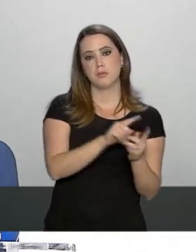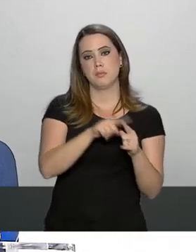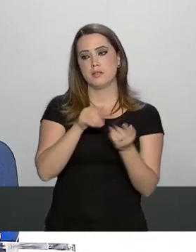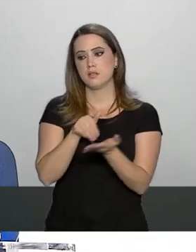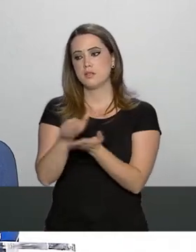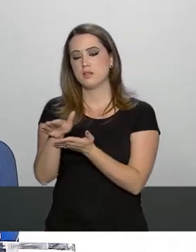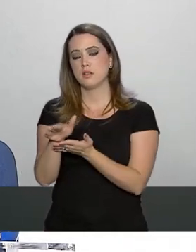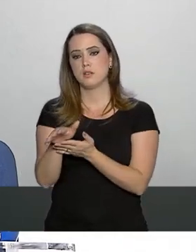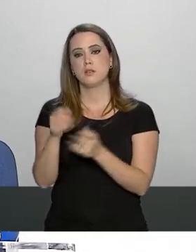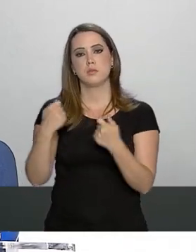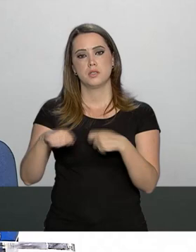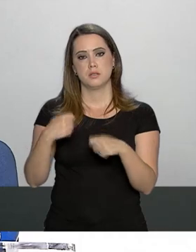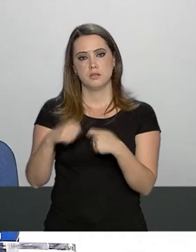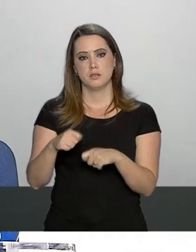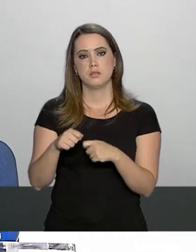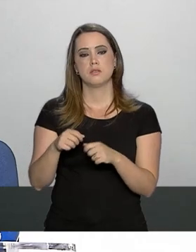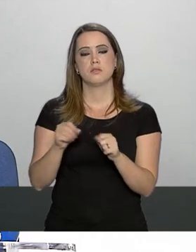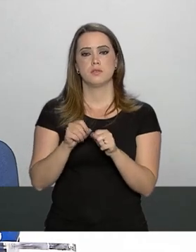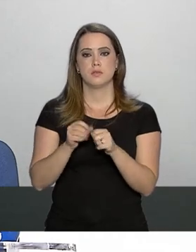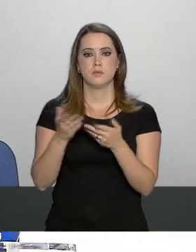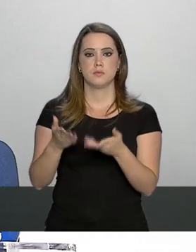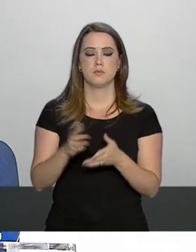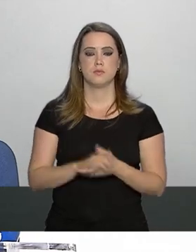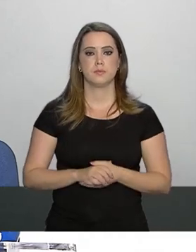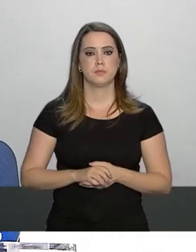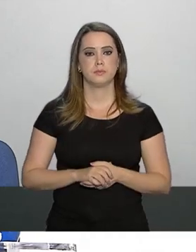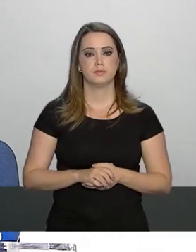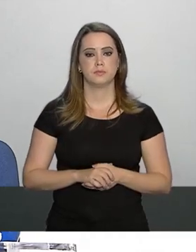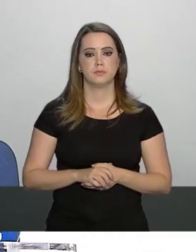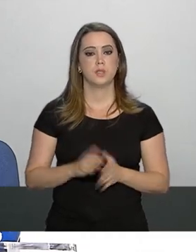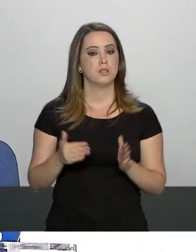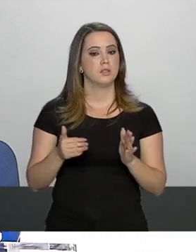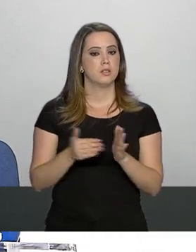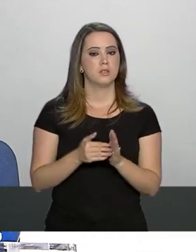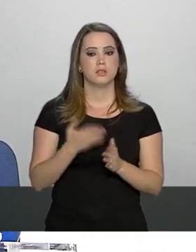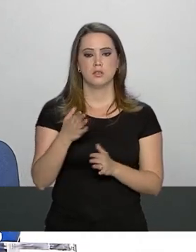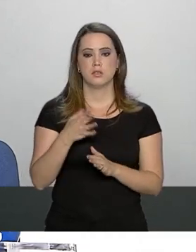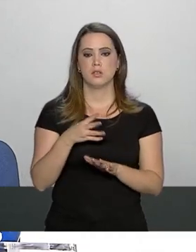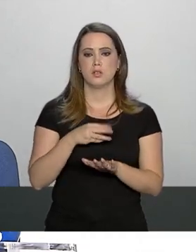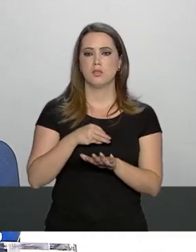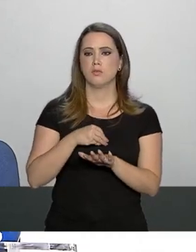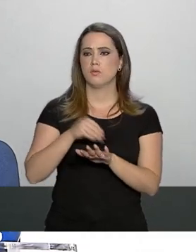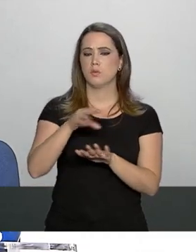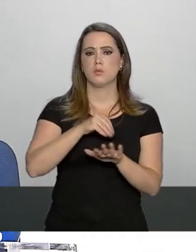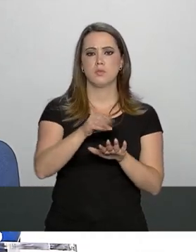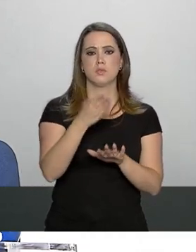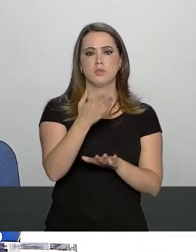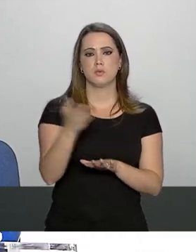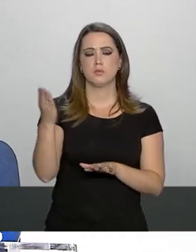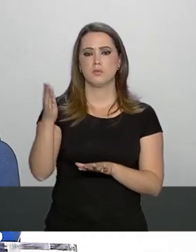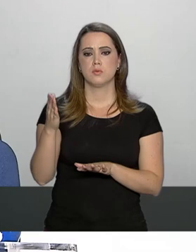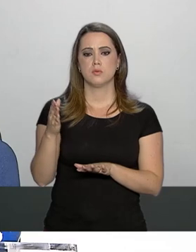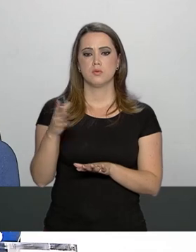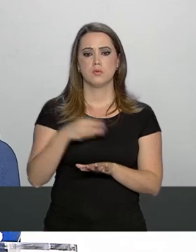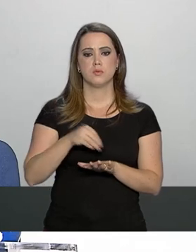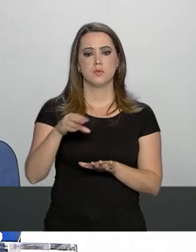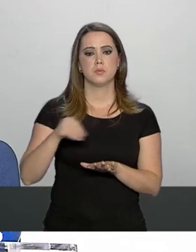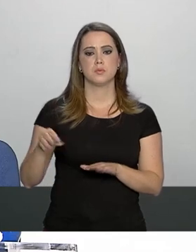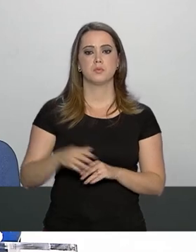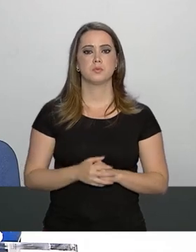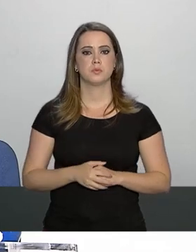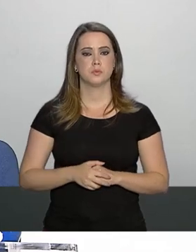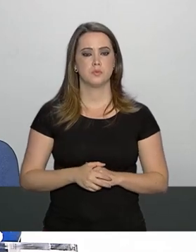exoneração não necessário que isso se faça acho que até mandei para algum de vocês acho que é para você também essa informação